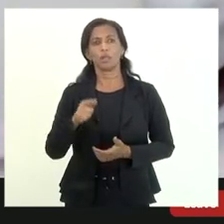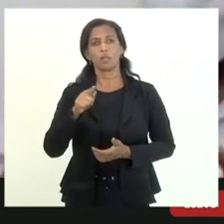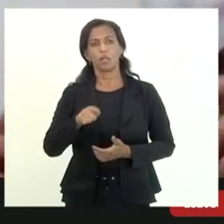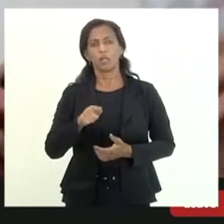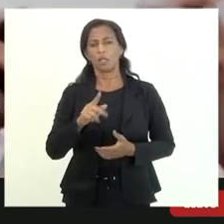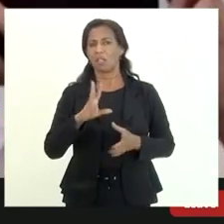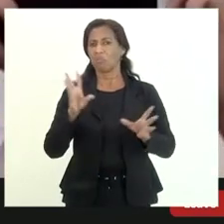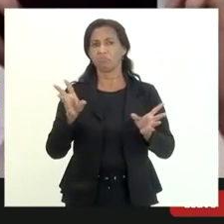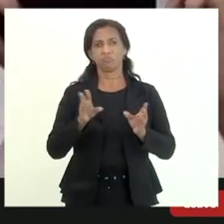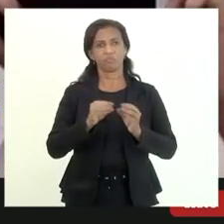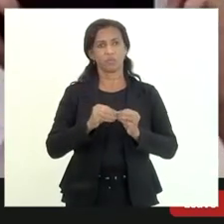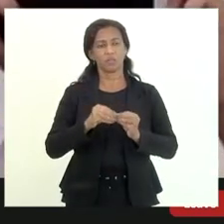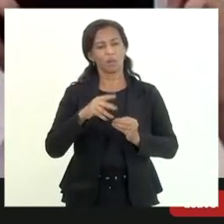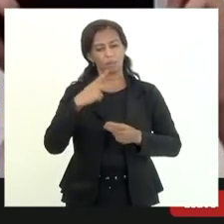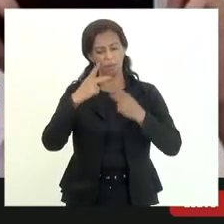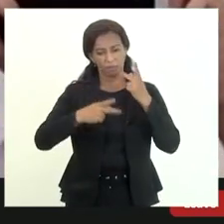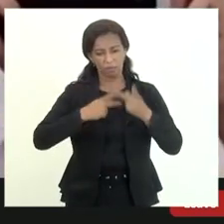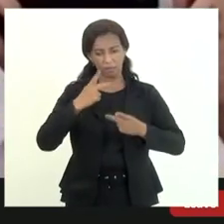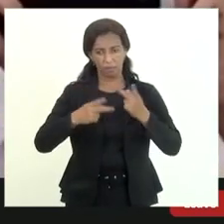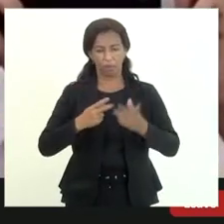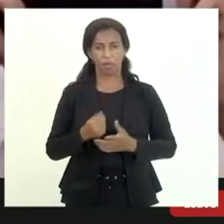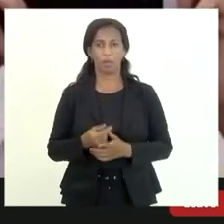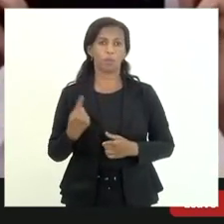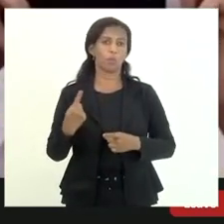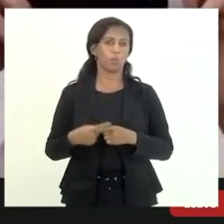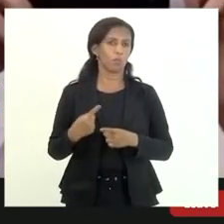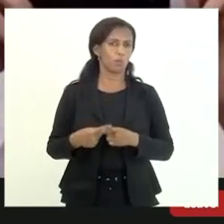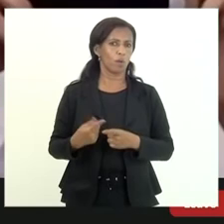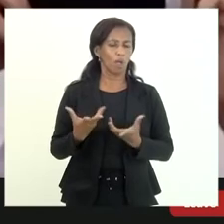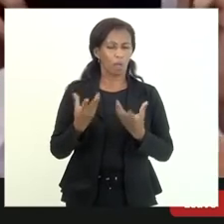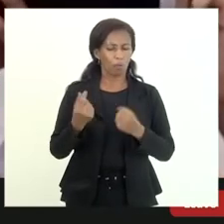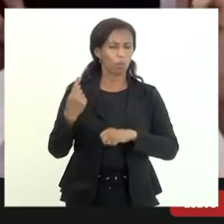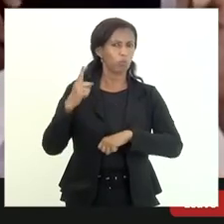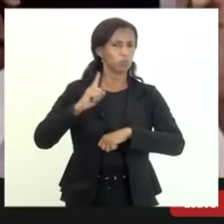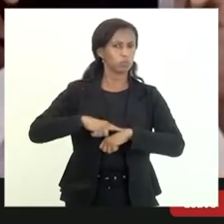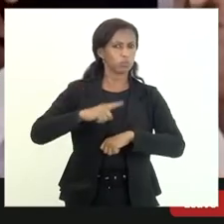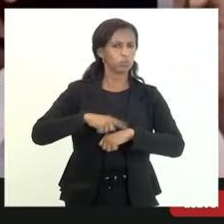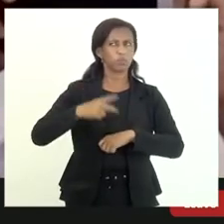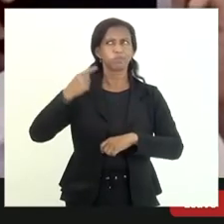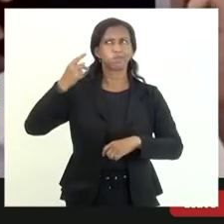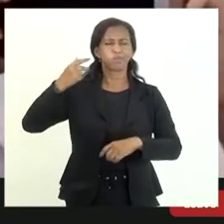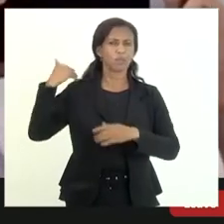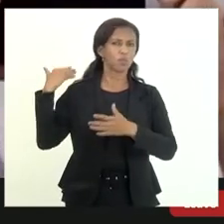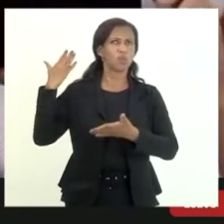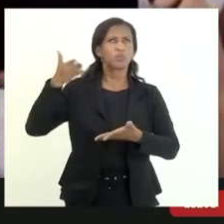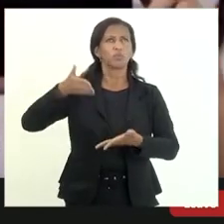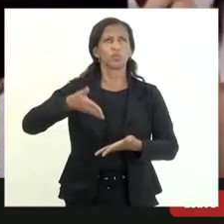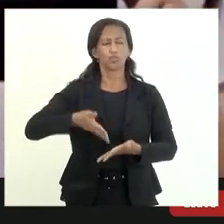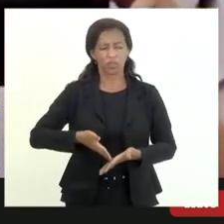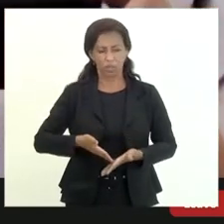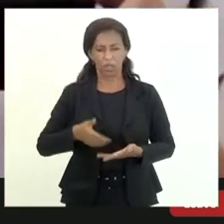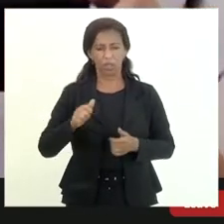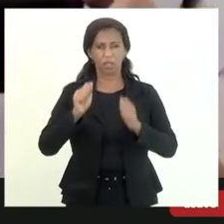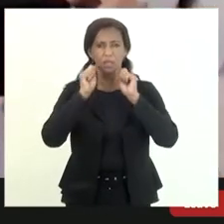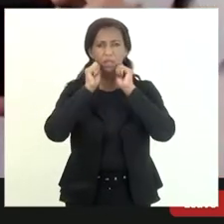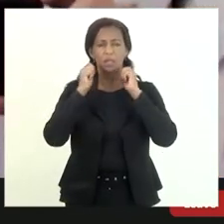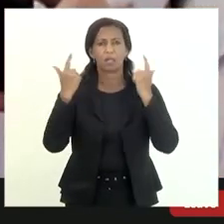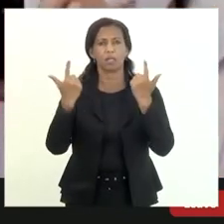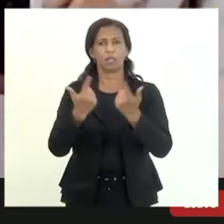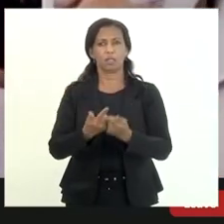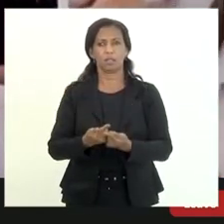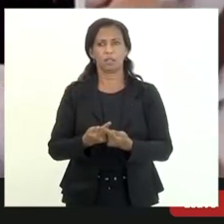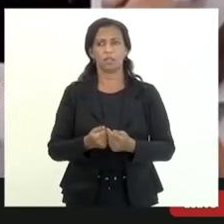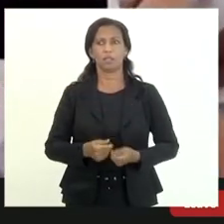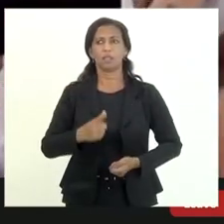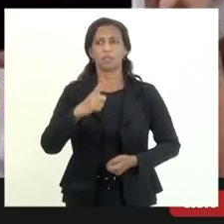considerações que eu gostaria de fazer porque há muito tempo desde quando eu cheguei aqui na assembleia legislativa